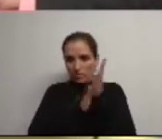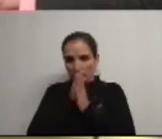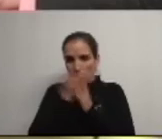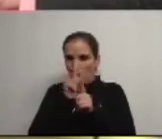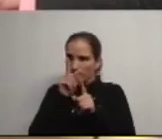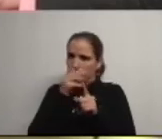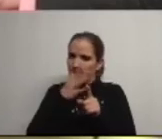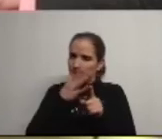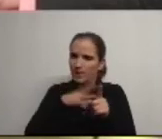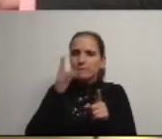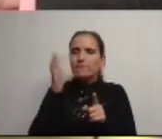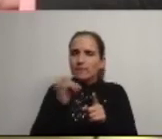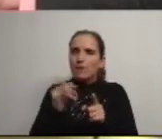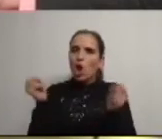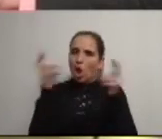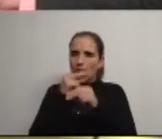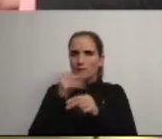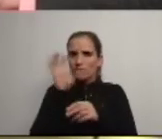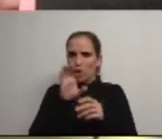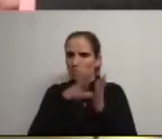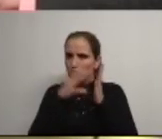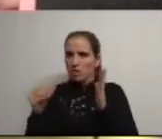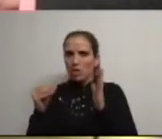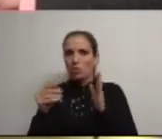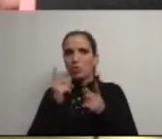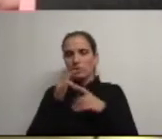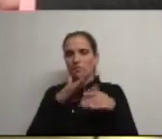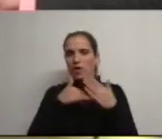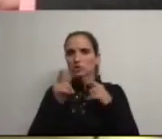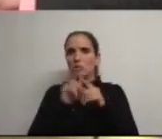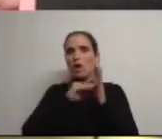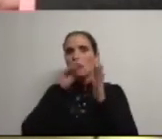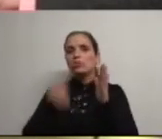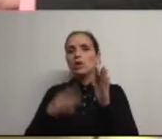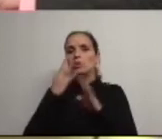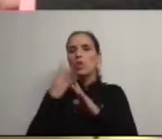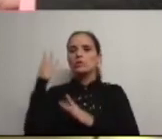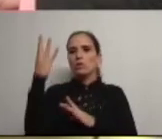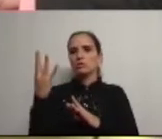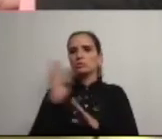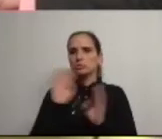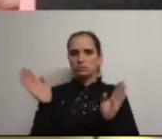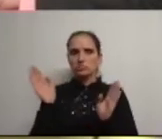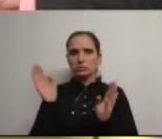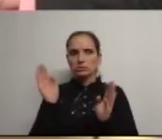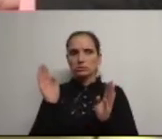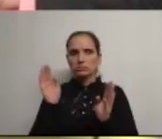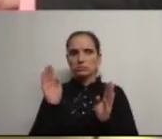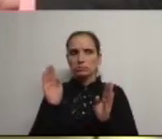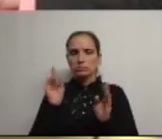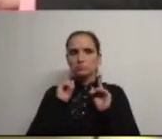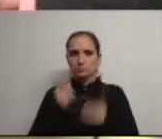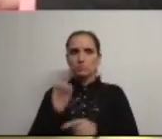arriscar e queremos testar um modelo novo porque aquilo que se fala é um contrato por 4 anos em princípio por 4 anos